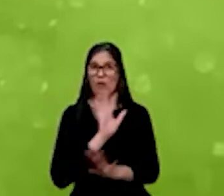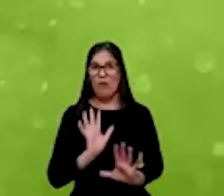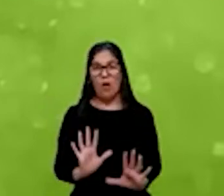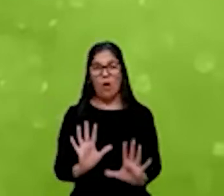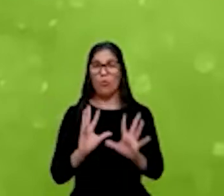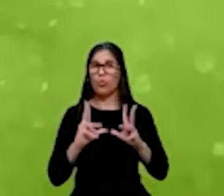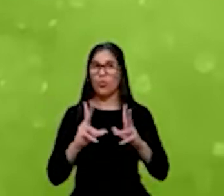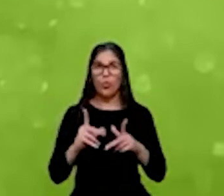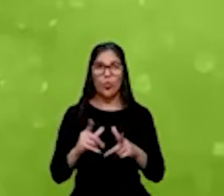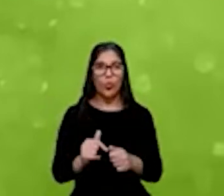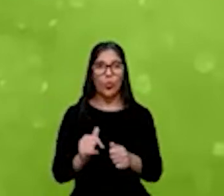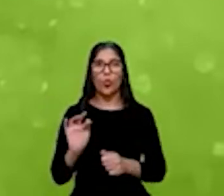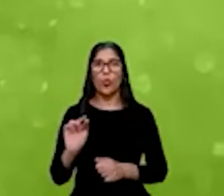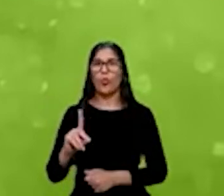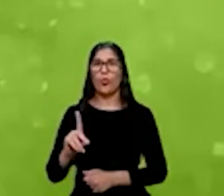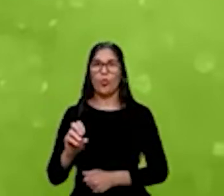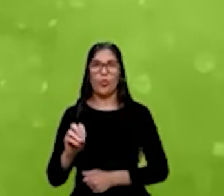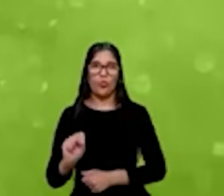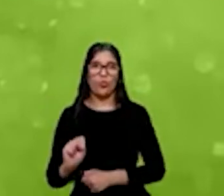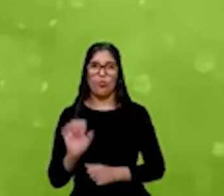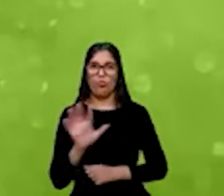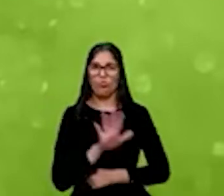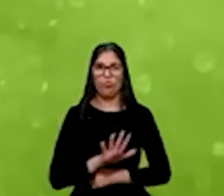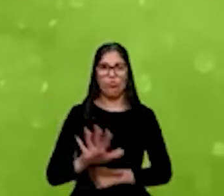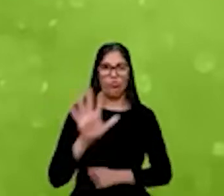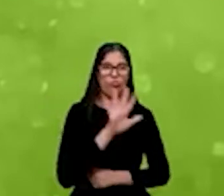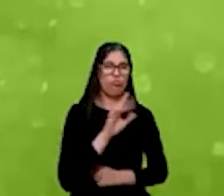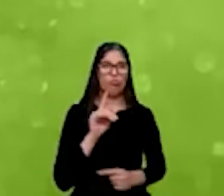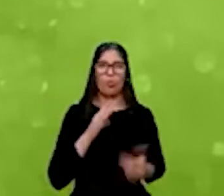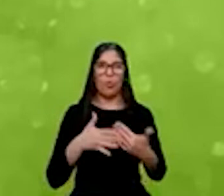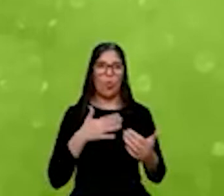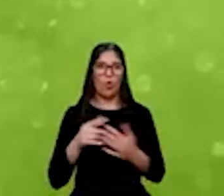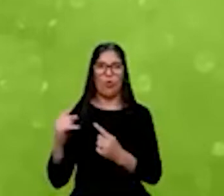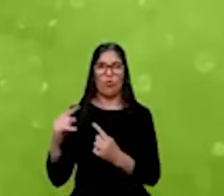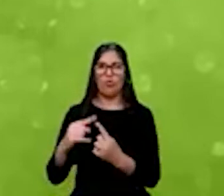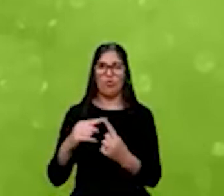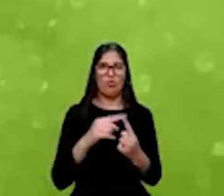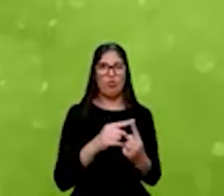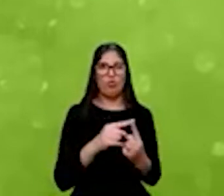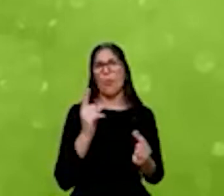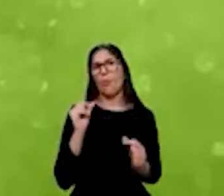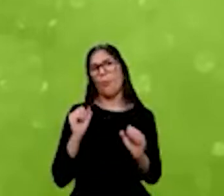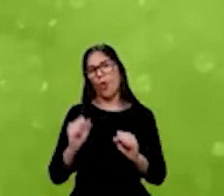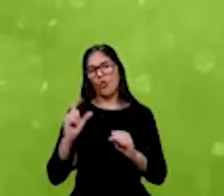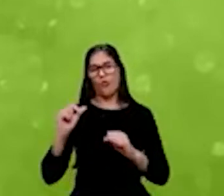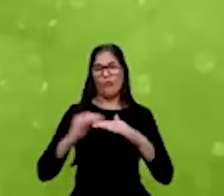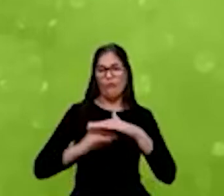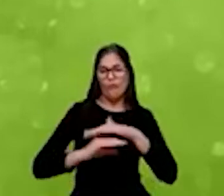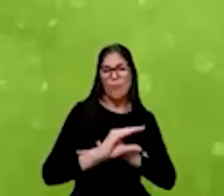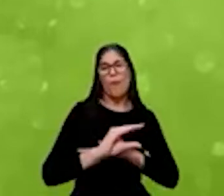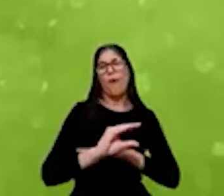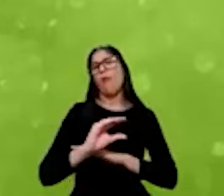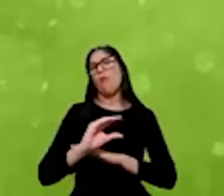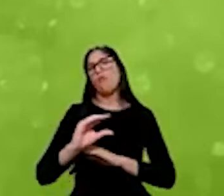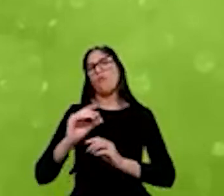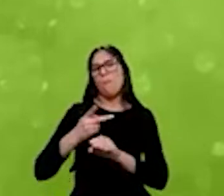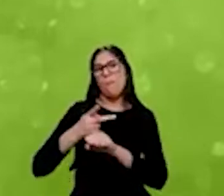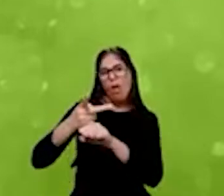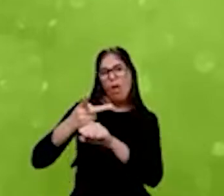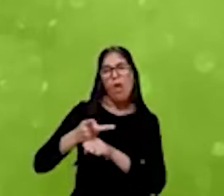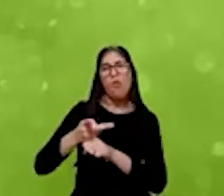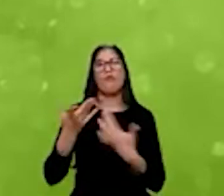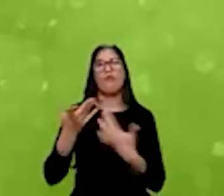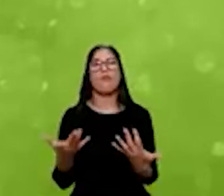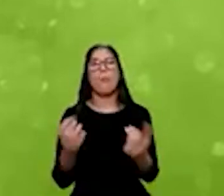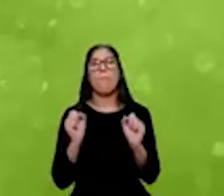gente tem, seja de fundos de investimento, seja de fundos de crédito, mas é importante destacar